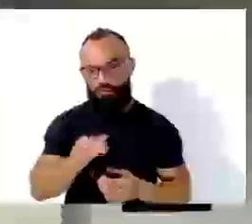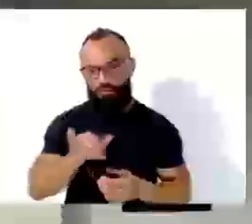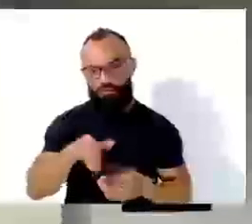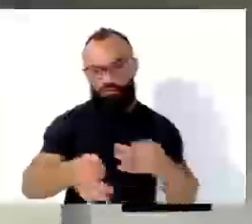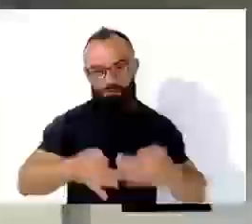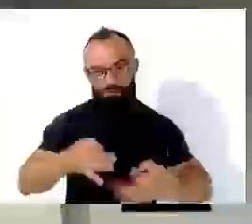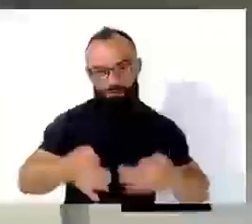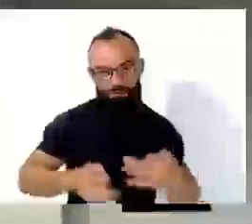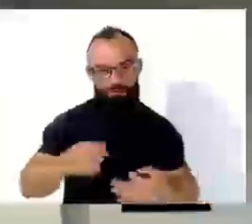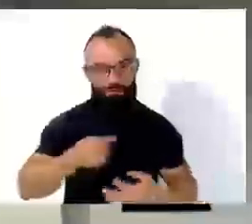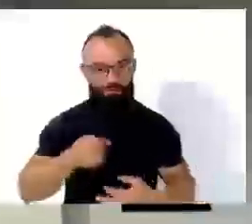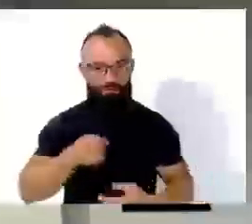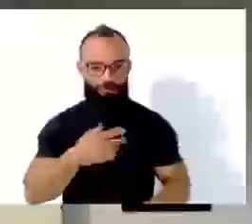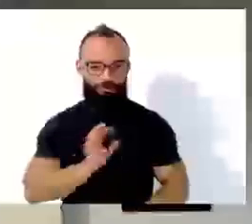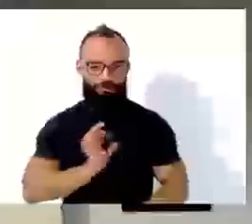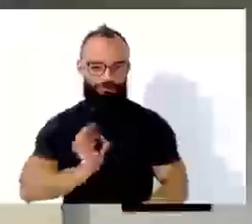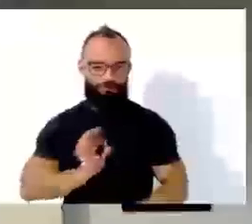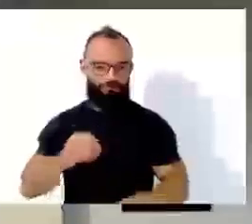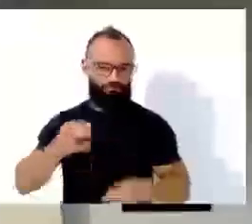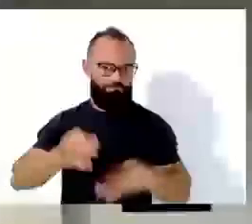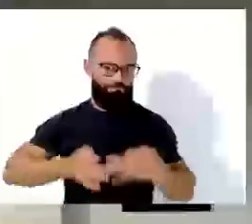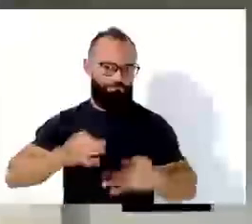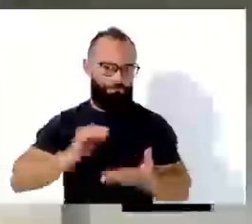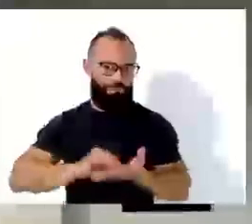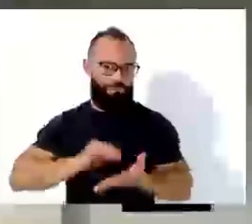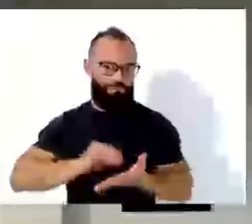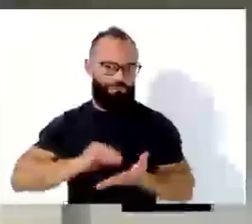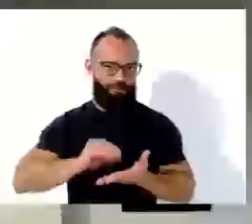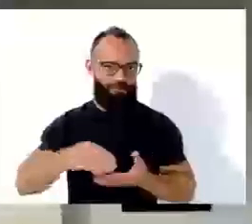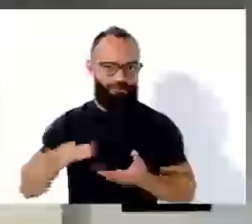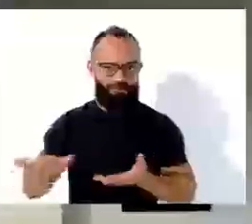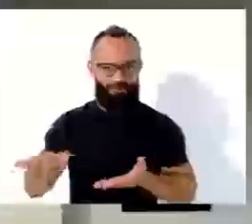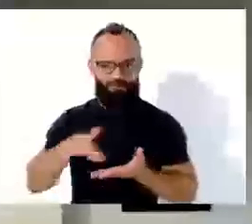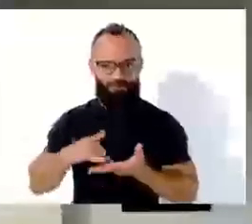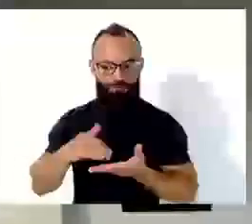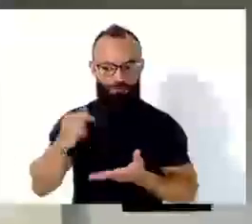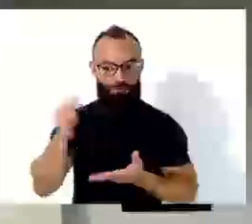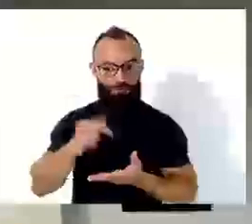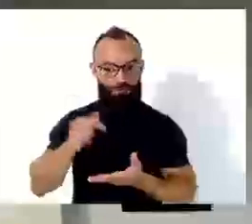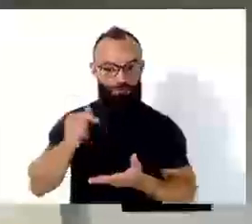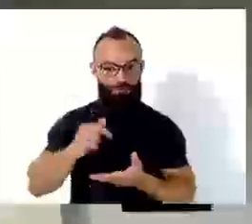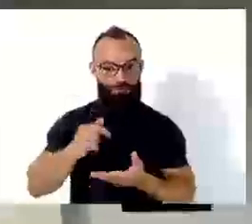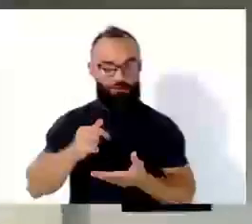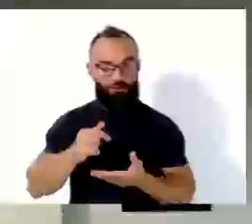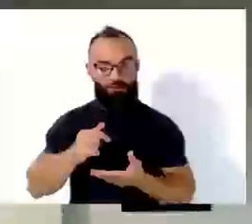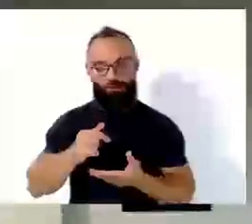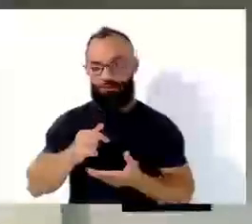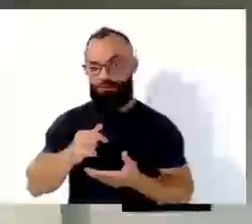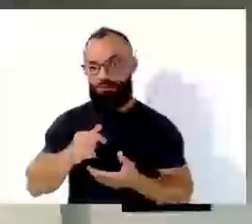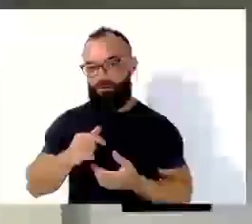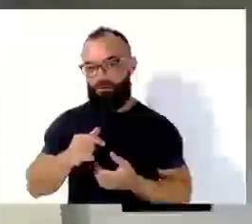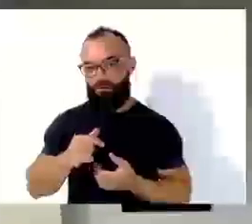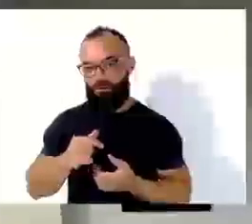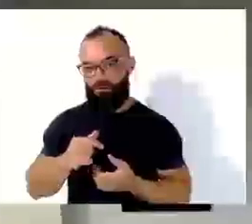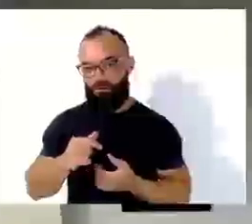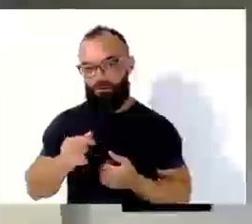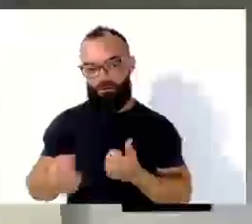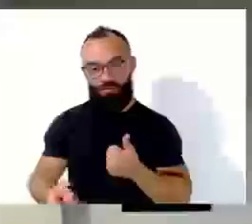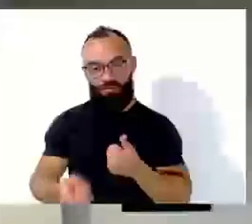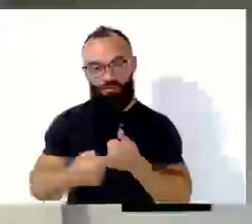uma coisa que eu não sou injusto, recebi aqui no celular que os fogos da prefeitura foram sem estampido. Eu fui marcado nas